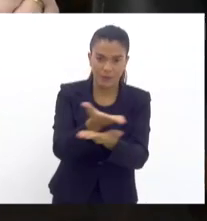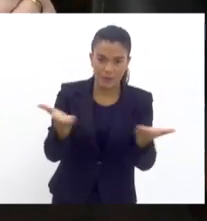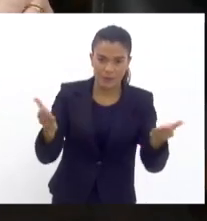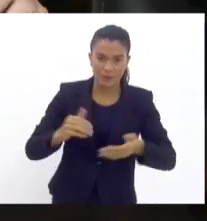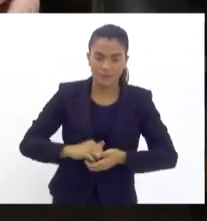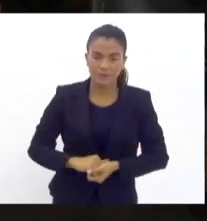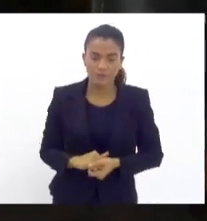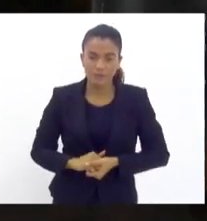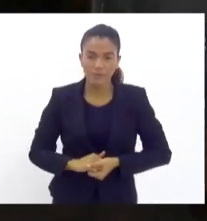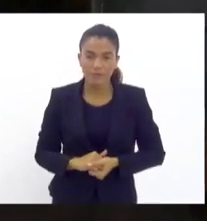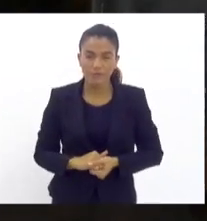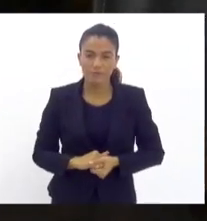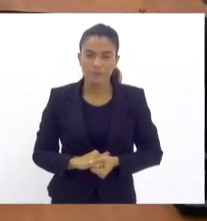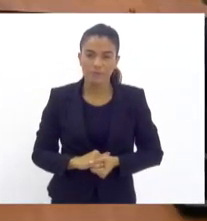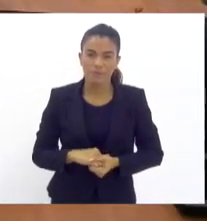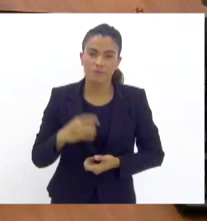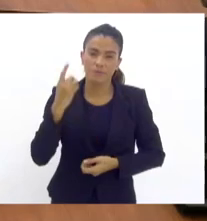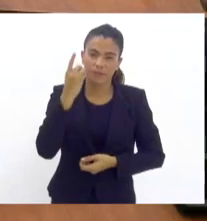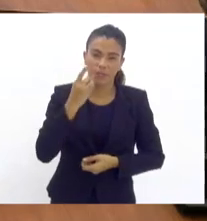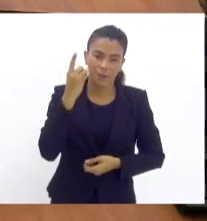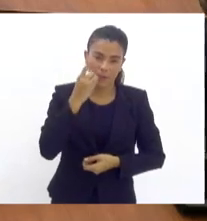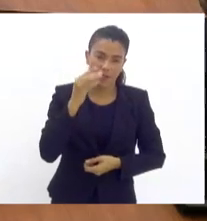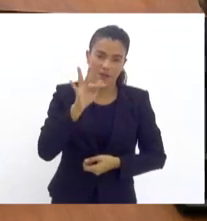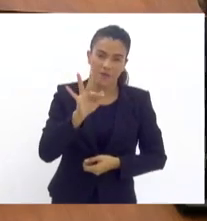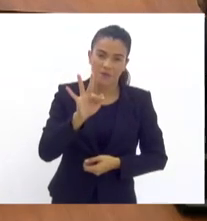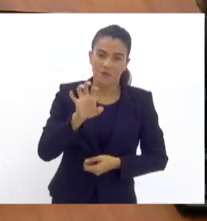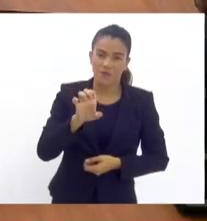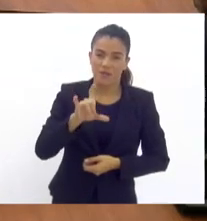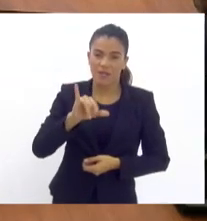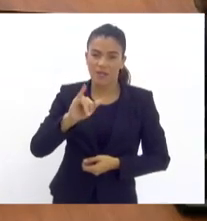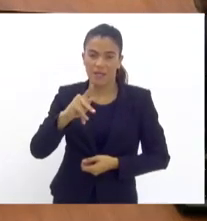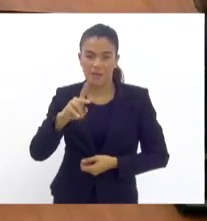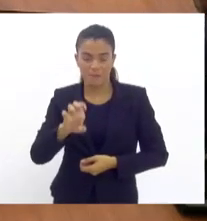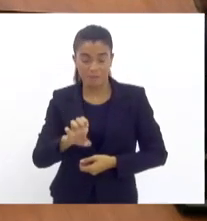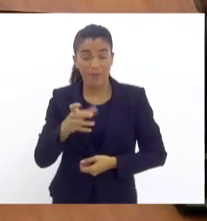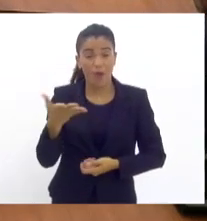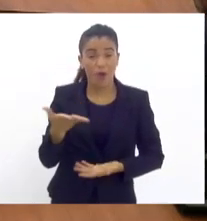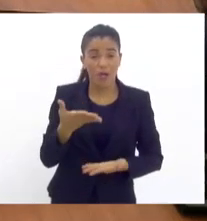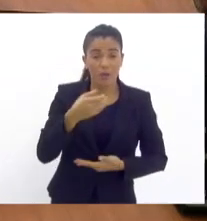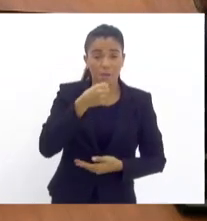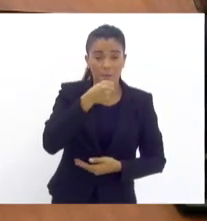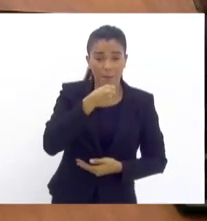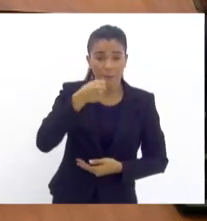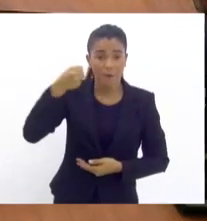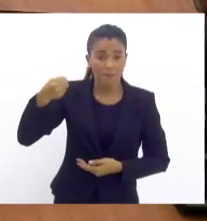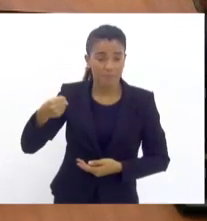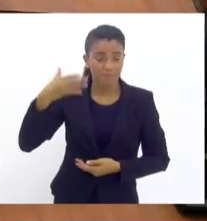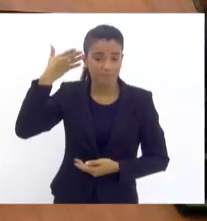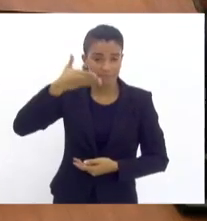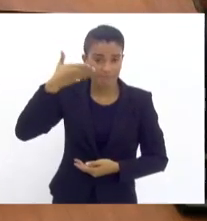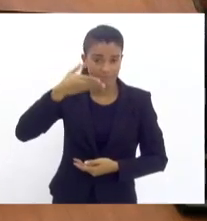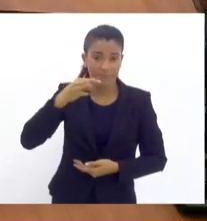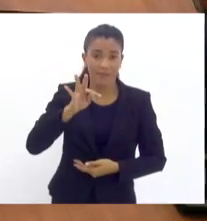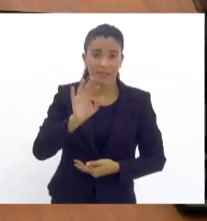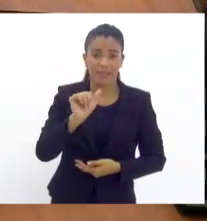Obrigado. Deputado Felipe Soares, pela sua exposição, passo a palavra, então, para o deputado estadual, Tande.